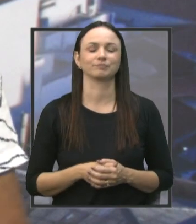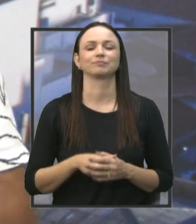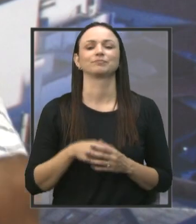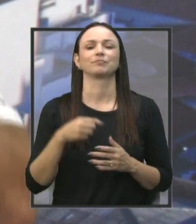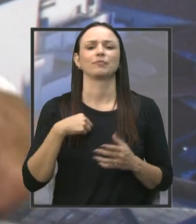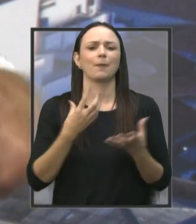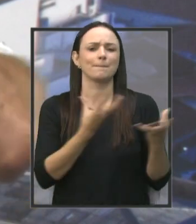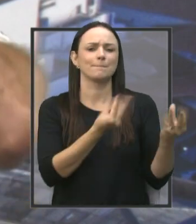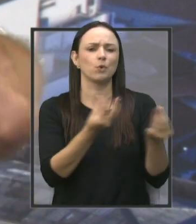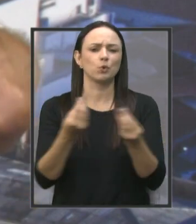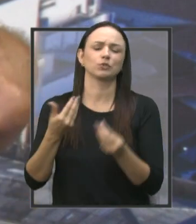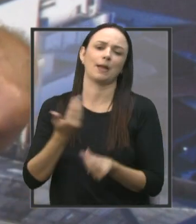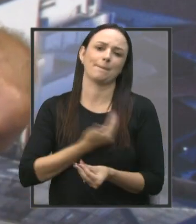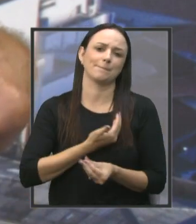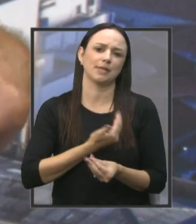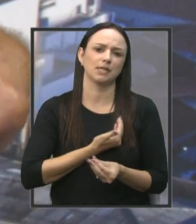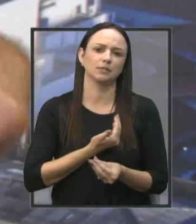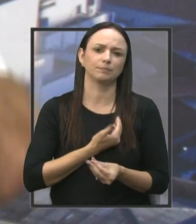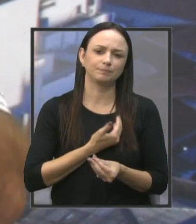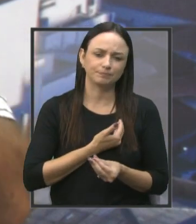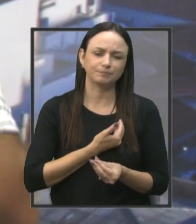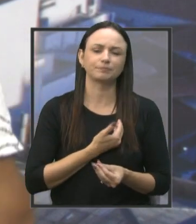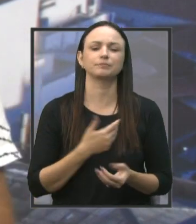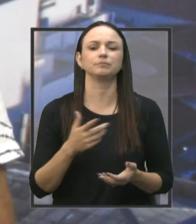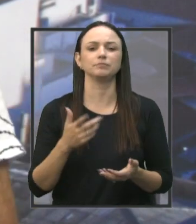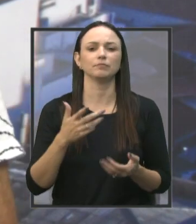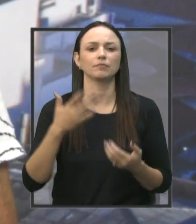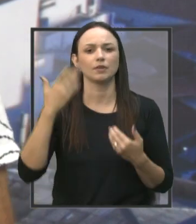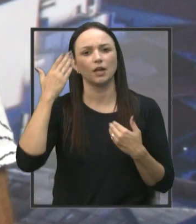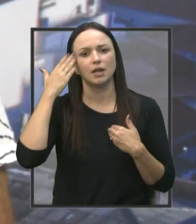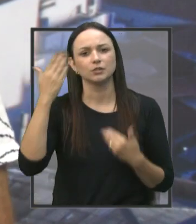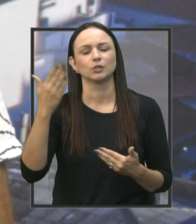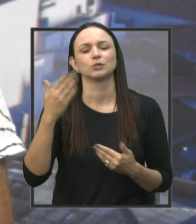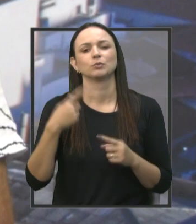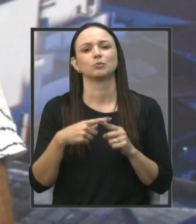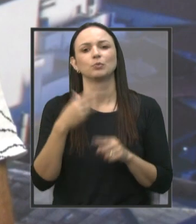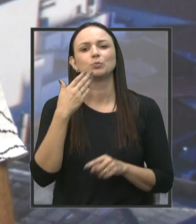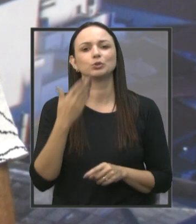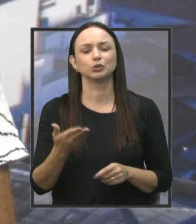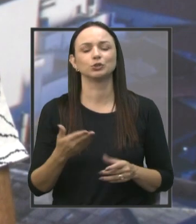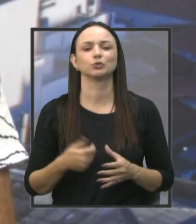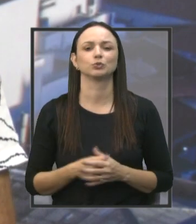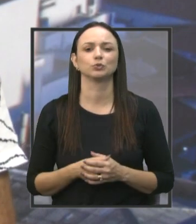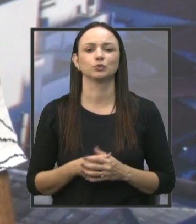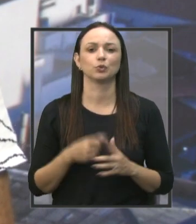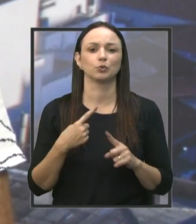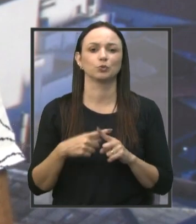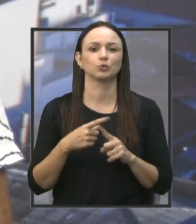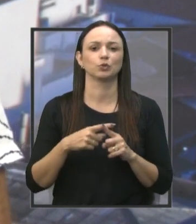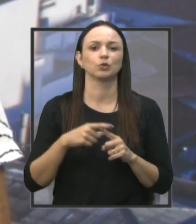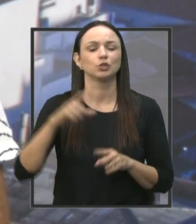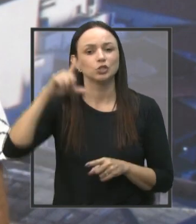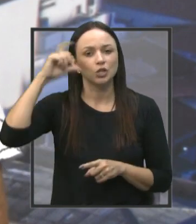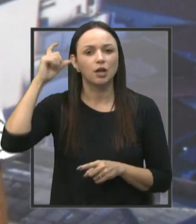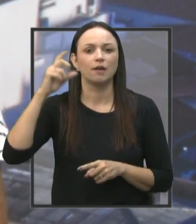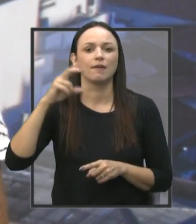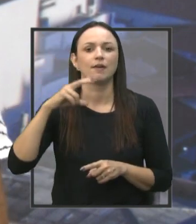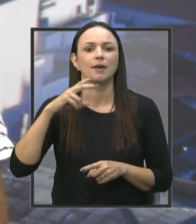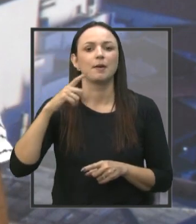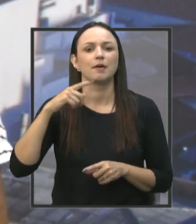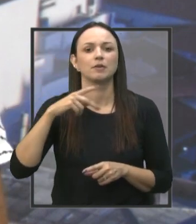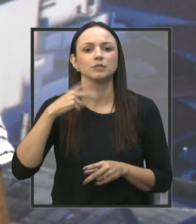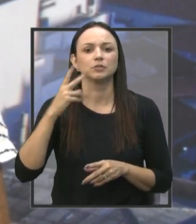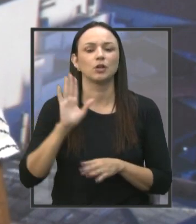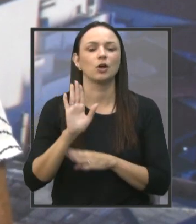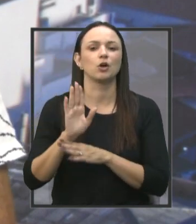eu tenho vários amigos que agradeceram sobre o pedido, né, porque o Gé é o vereador lá que a gente não vai ajudar